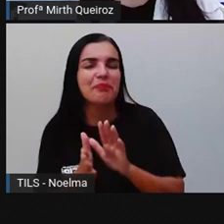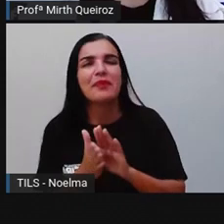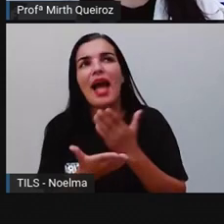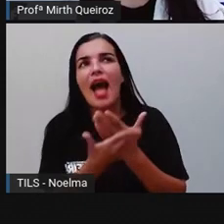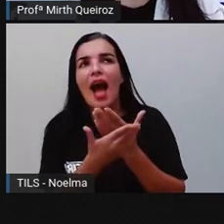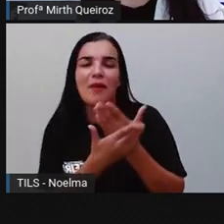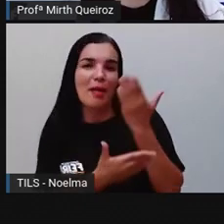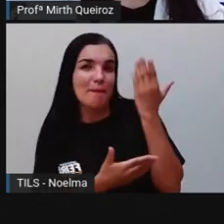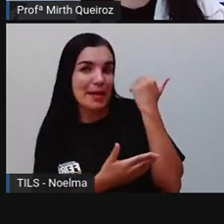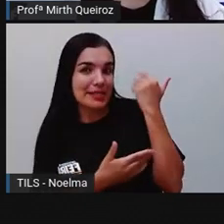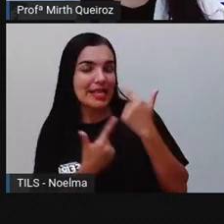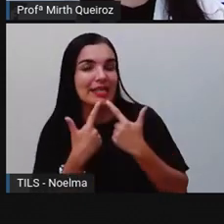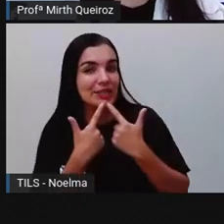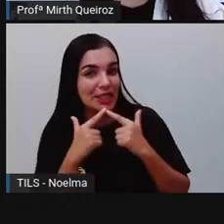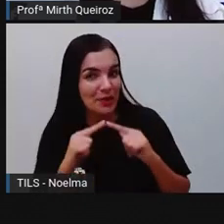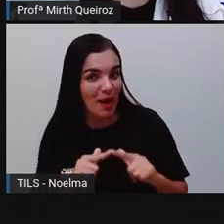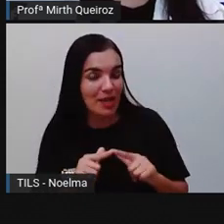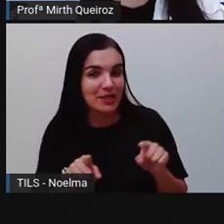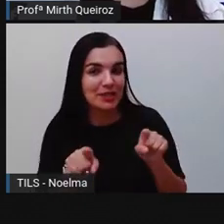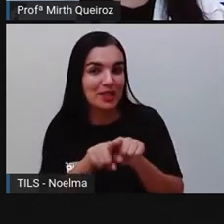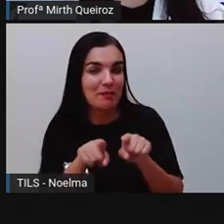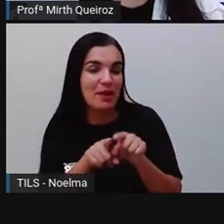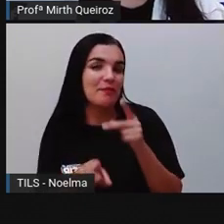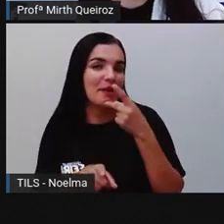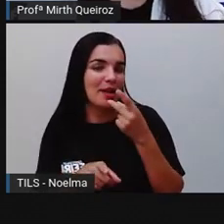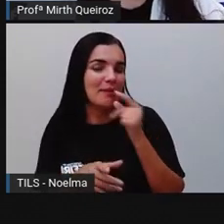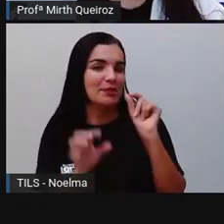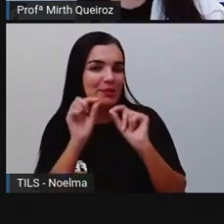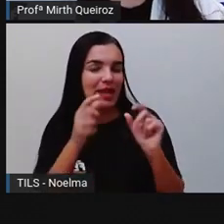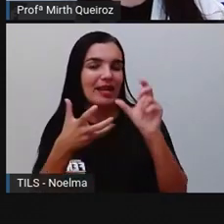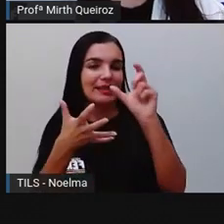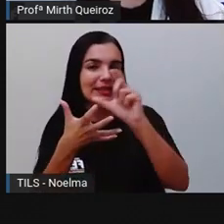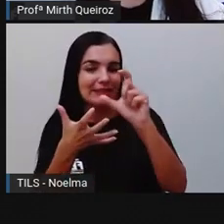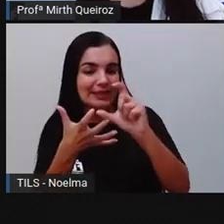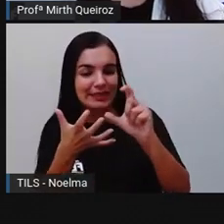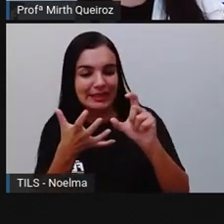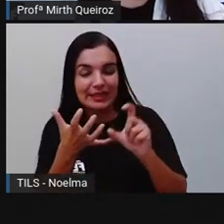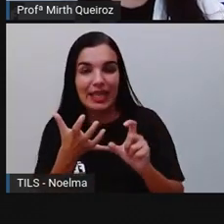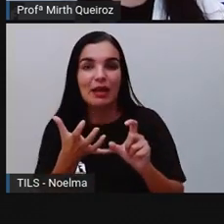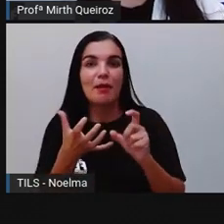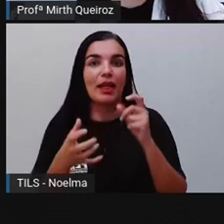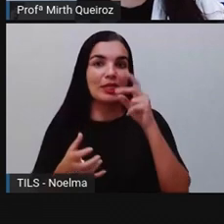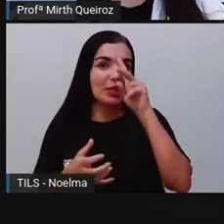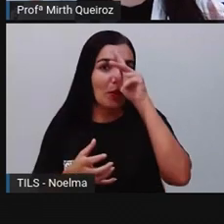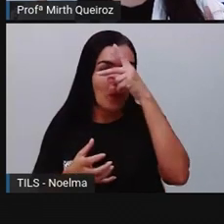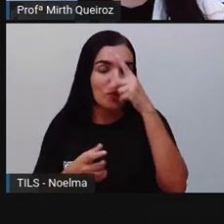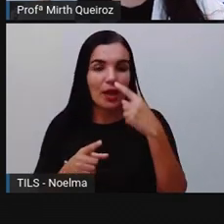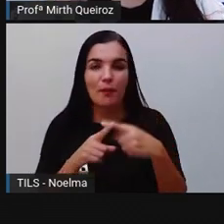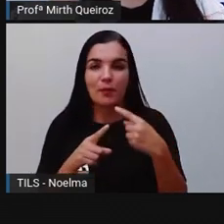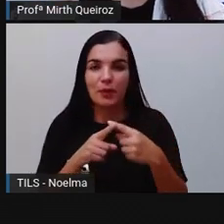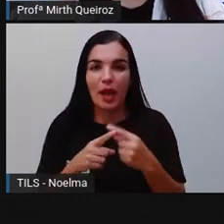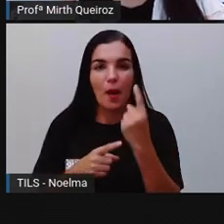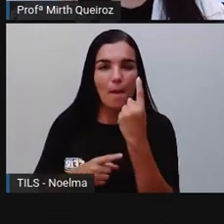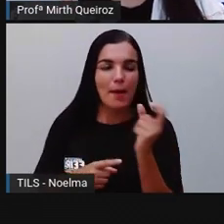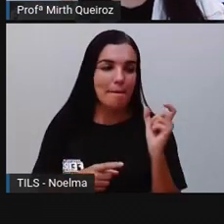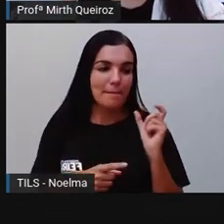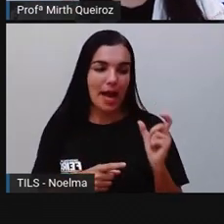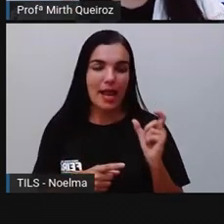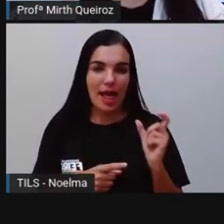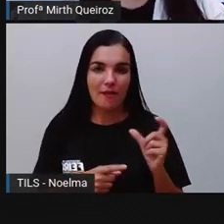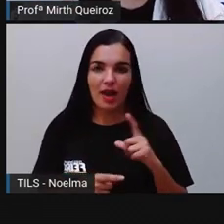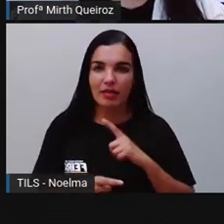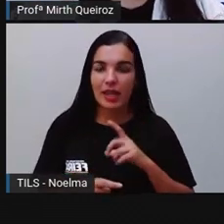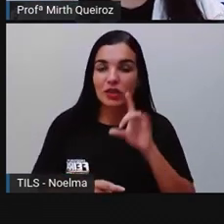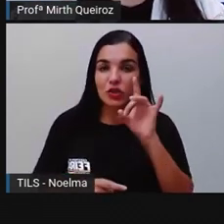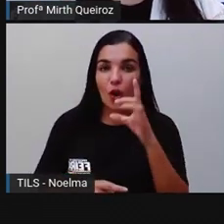anterior de linguagens, falamos sobre essa sílaba tônica, né? Onde uma palavra, ela apresenta apenas uma